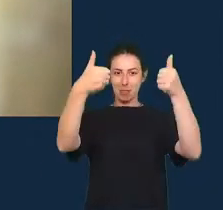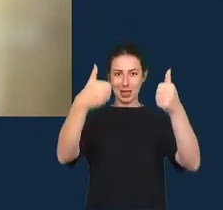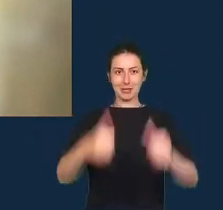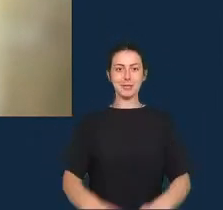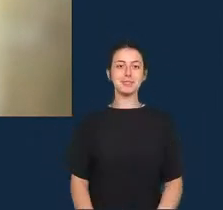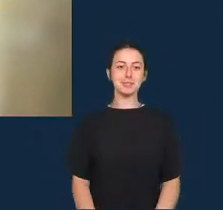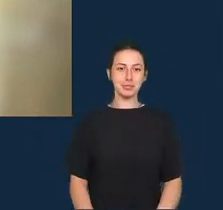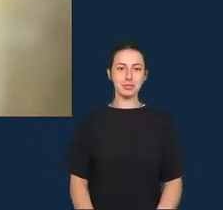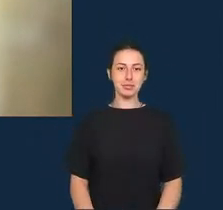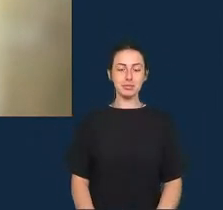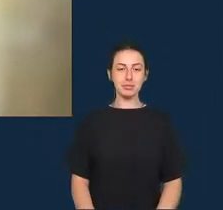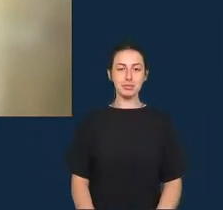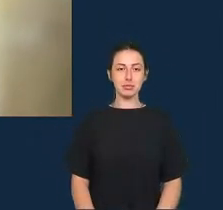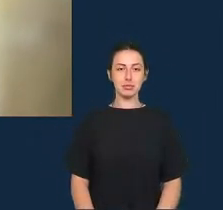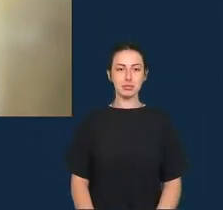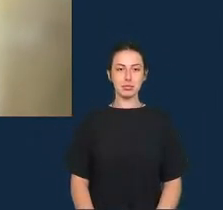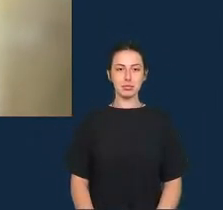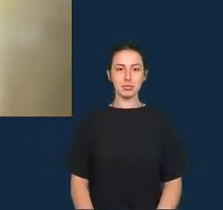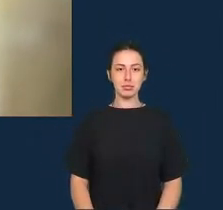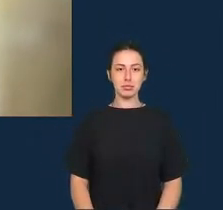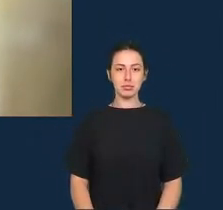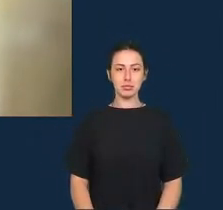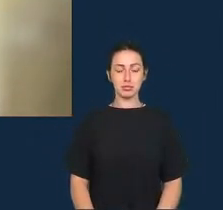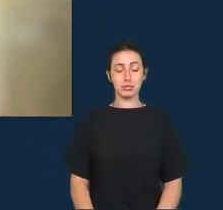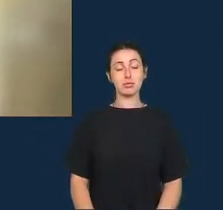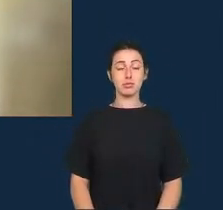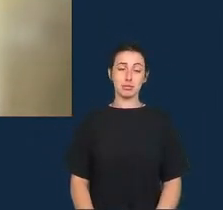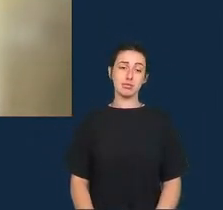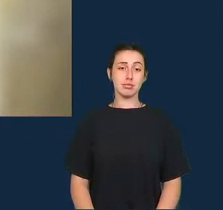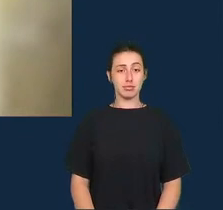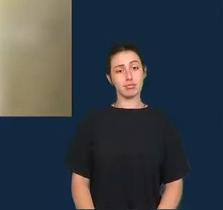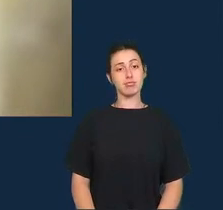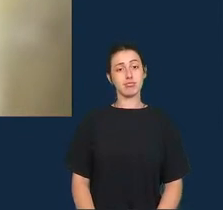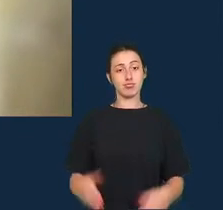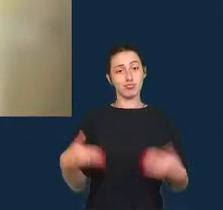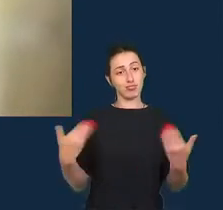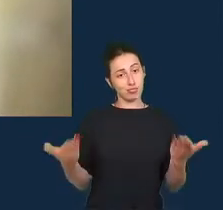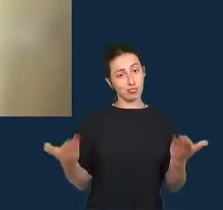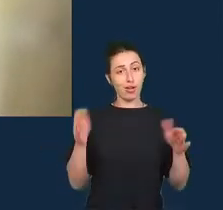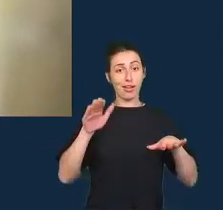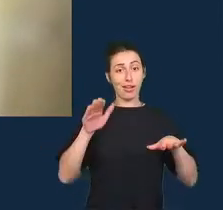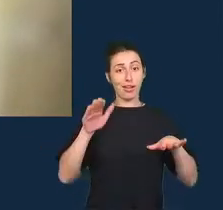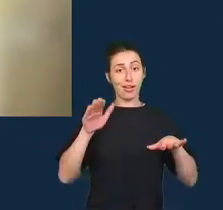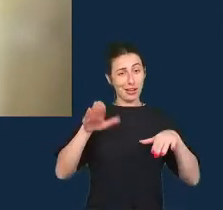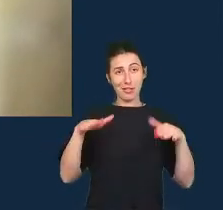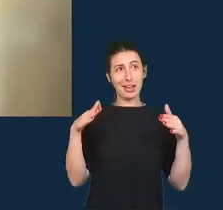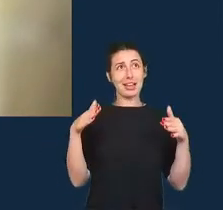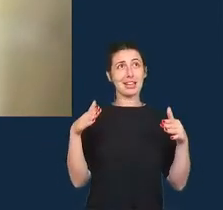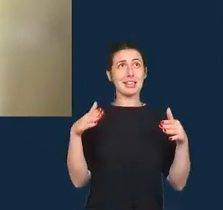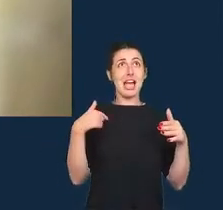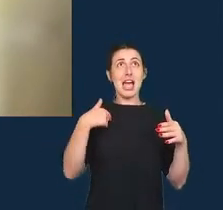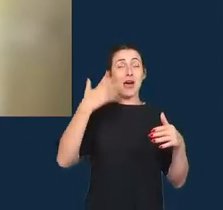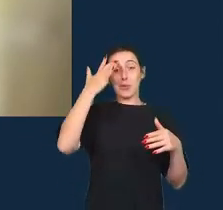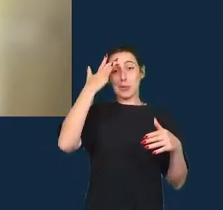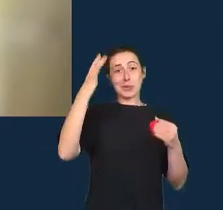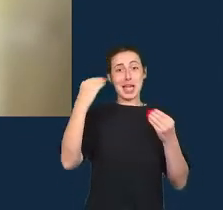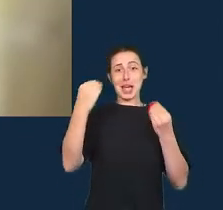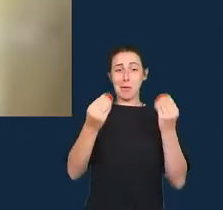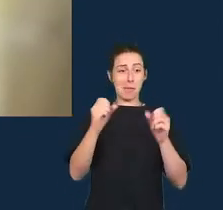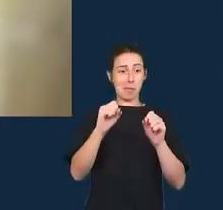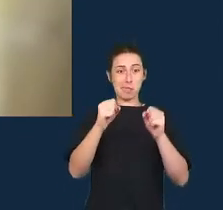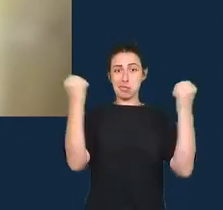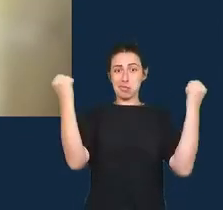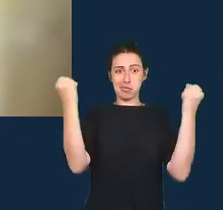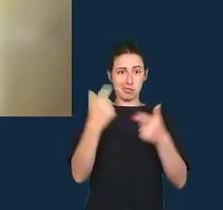necessariamente e eu acho que talvez a gente saberia se houvesse uma solução mágica para quebrar esses cilos